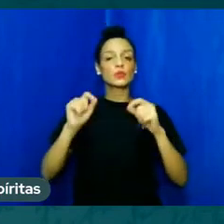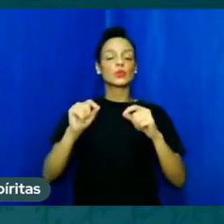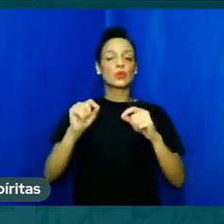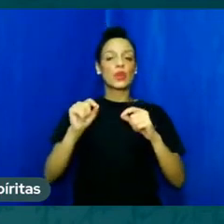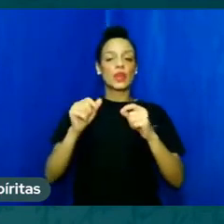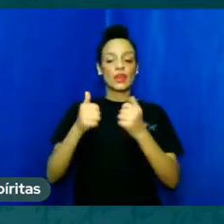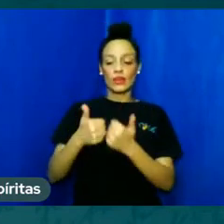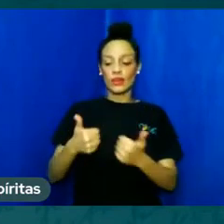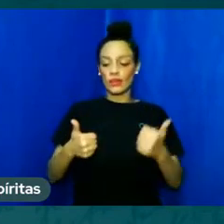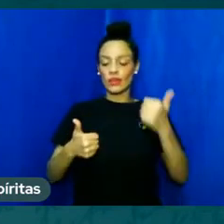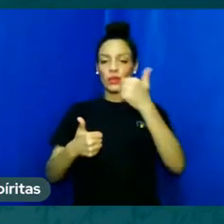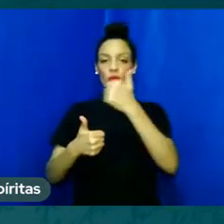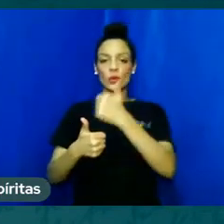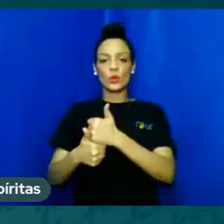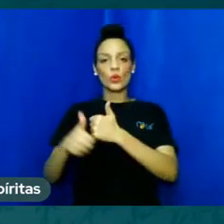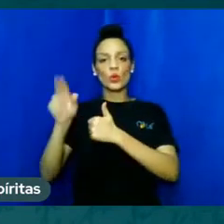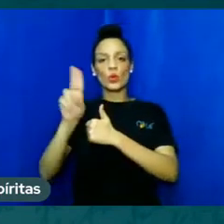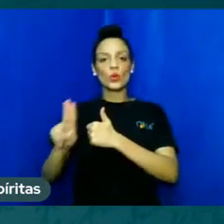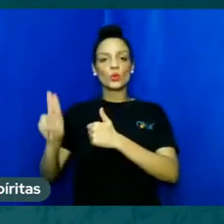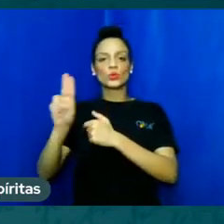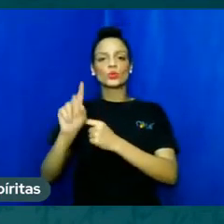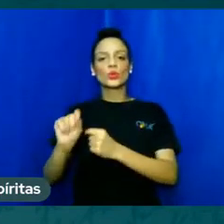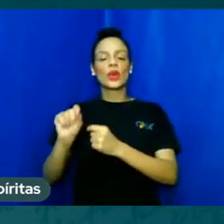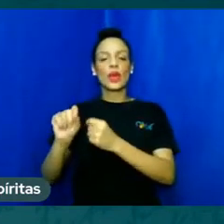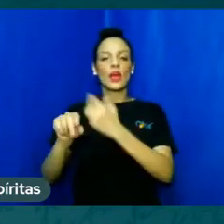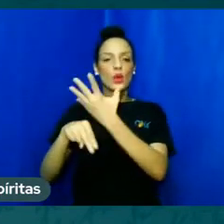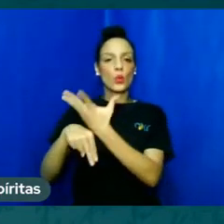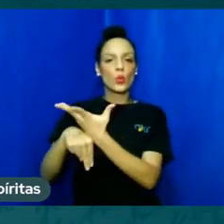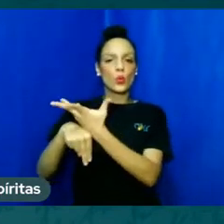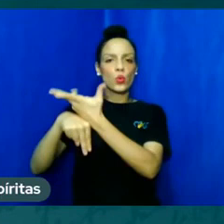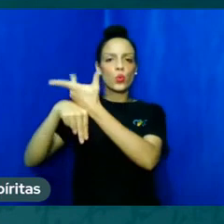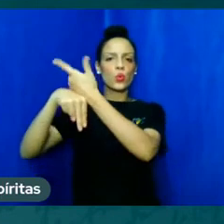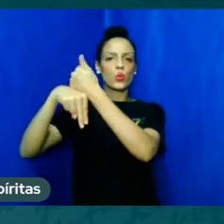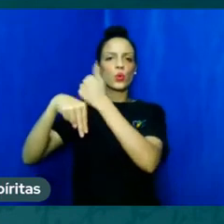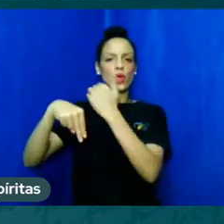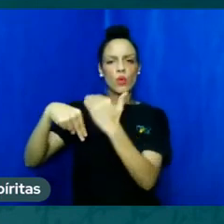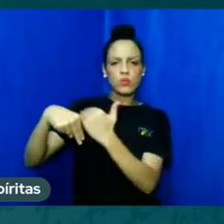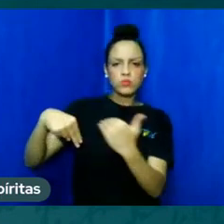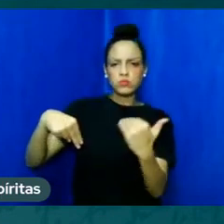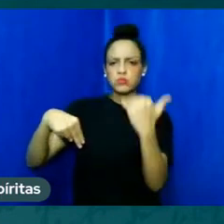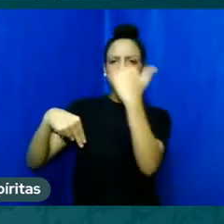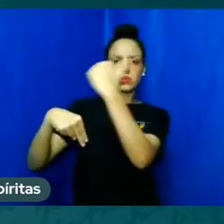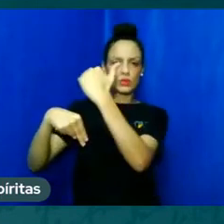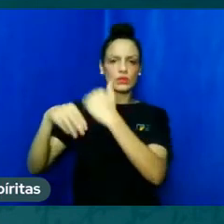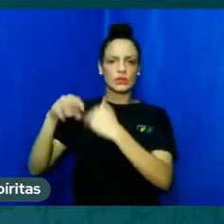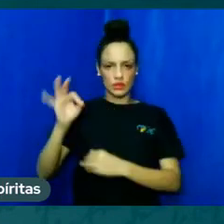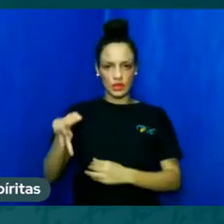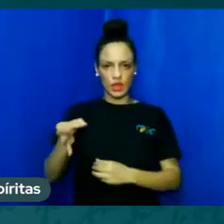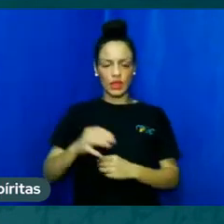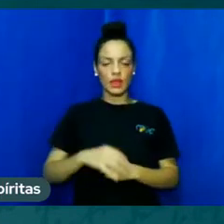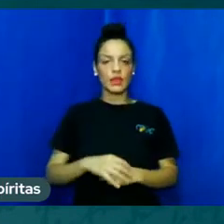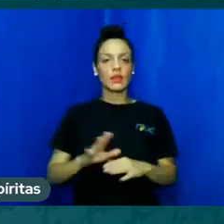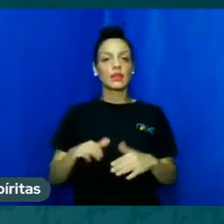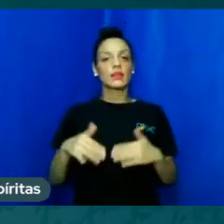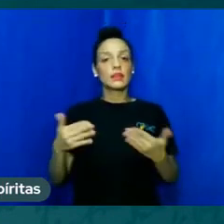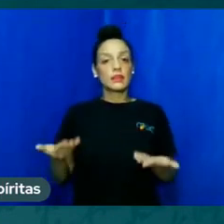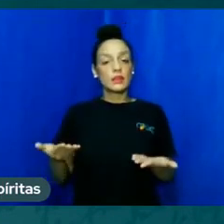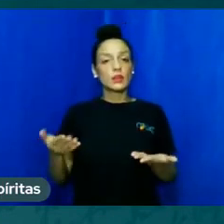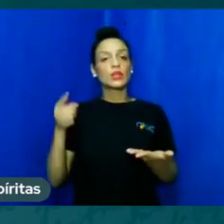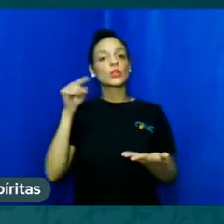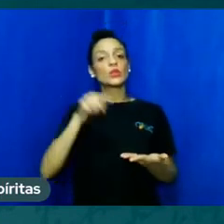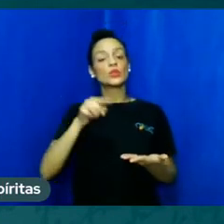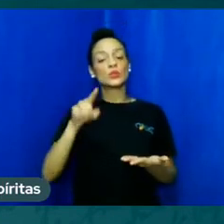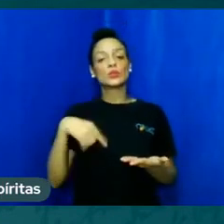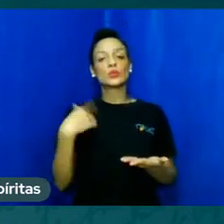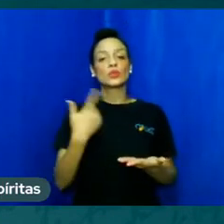até mesmo os espíritos puros, lá da primeira ordem, da questão 113. Então, são esses pontos que a gente